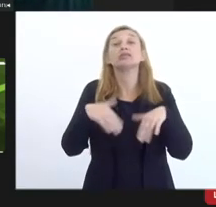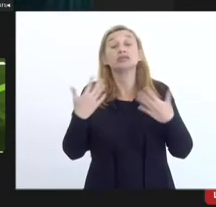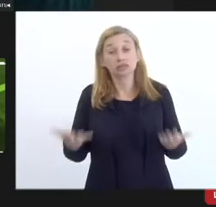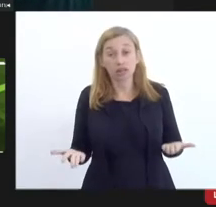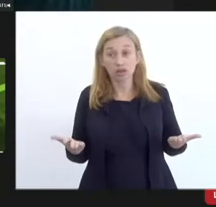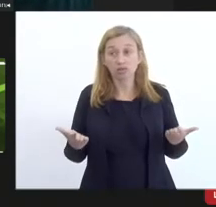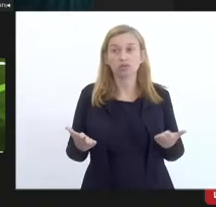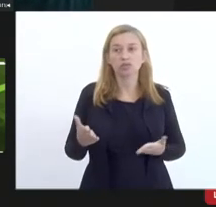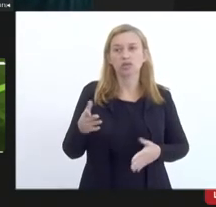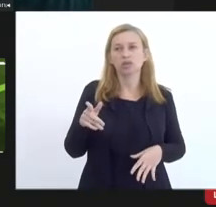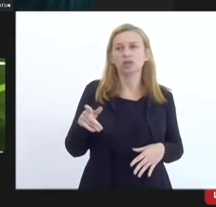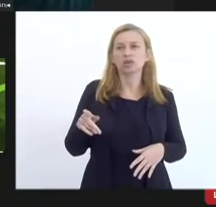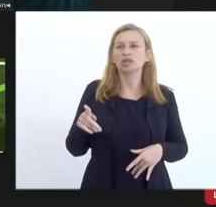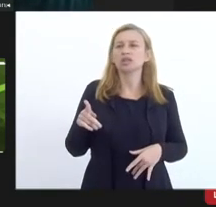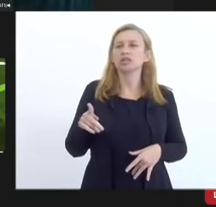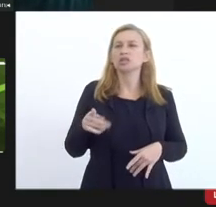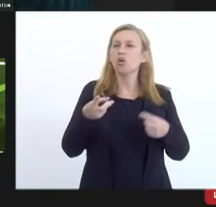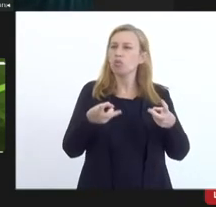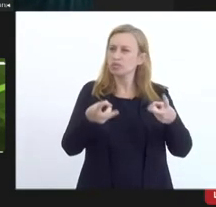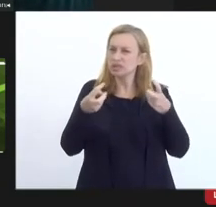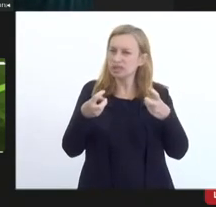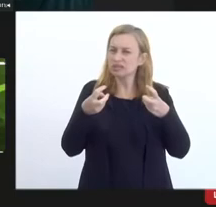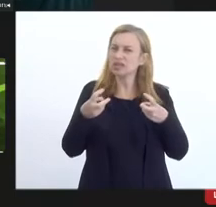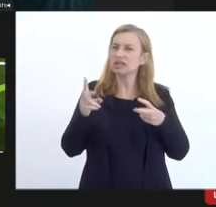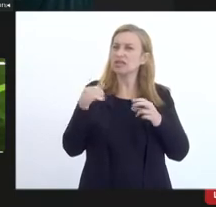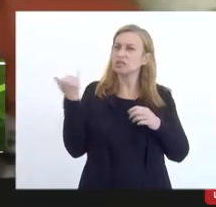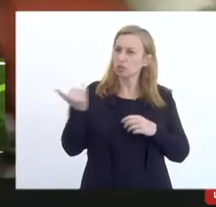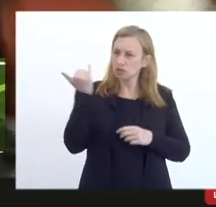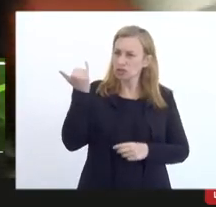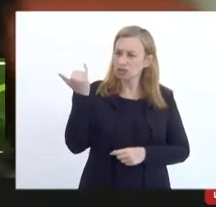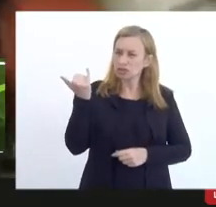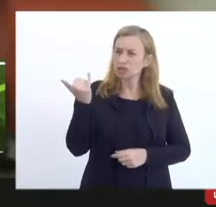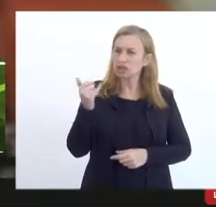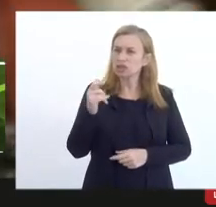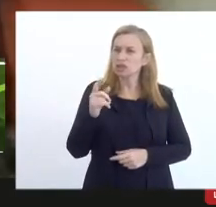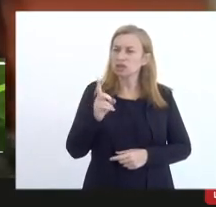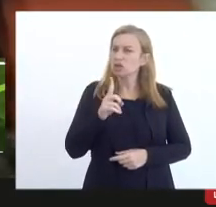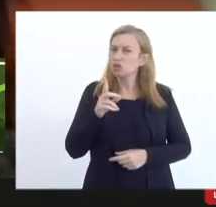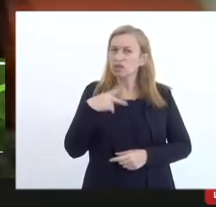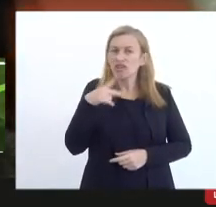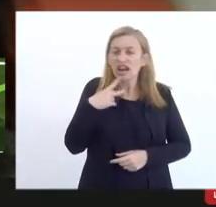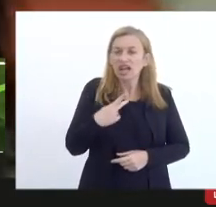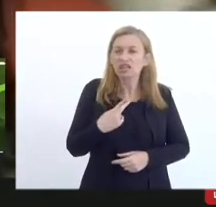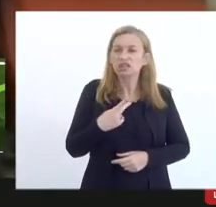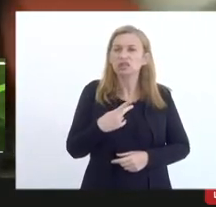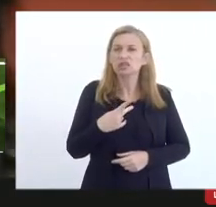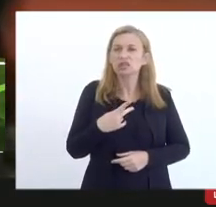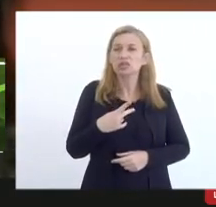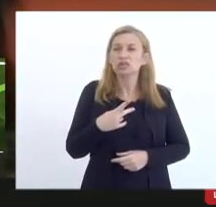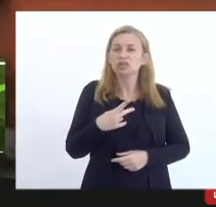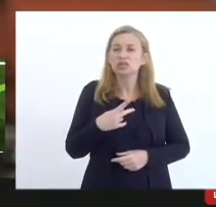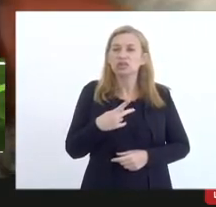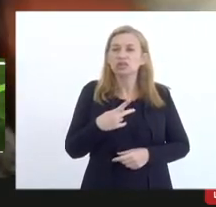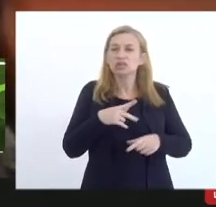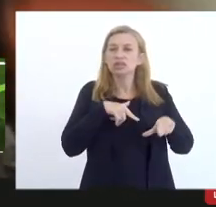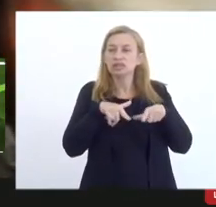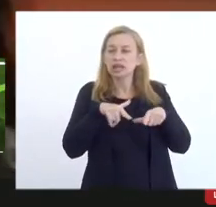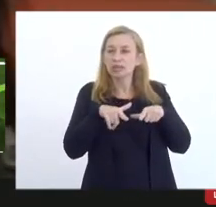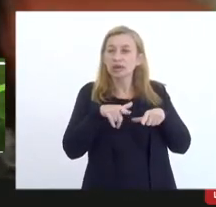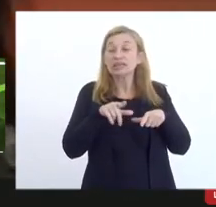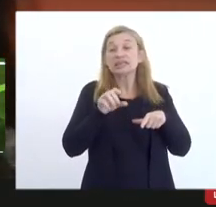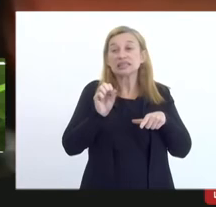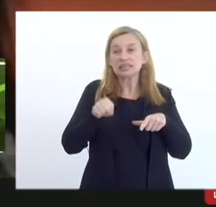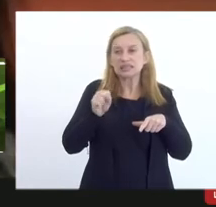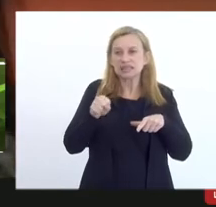o proponente uma observação que é muito importante a gente não está falando de prestação de conta a gente está falando de